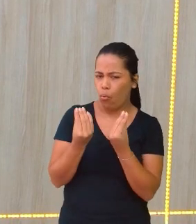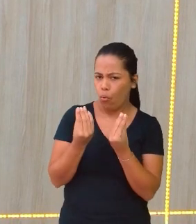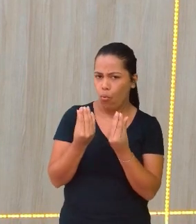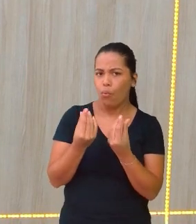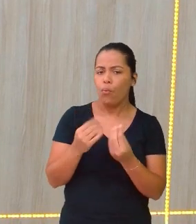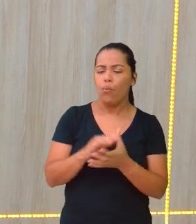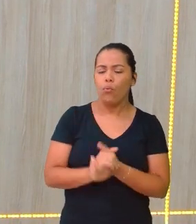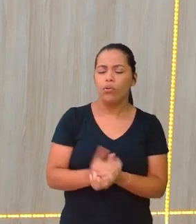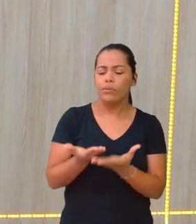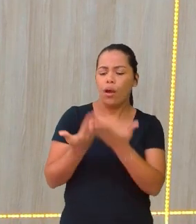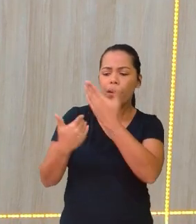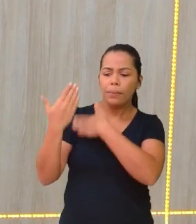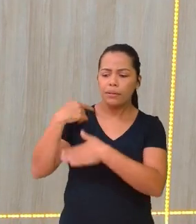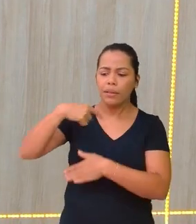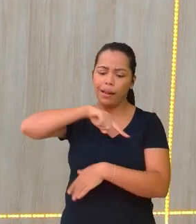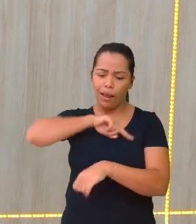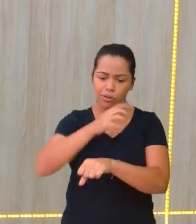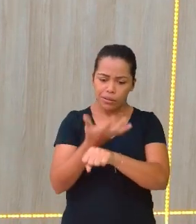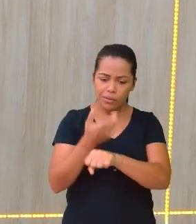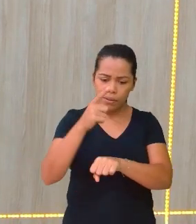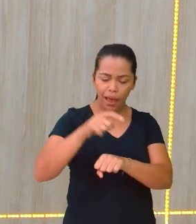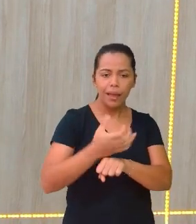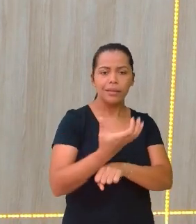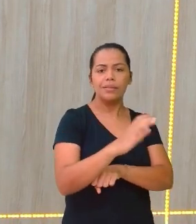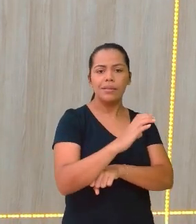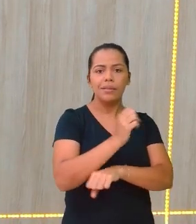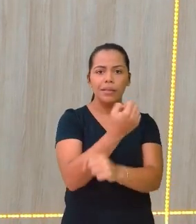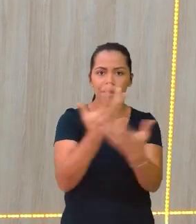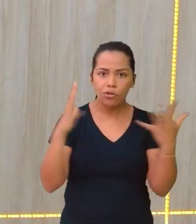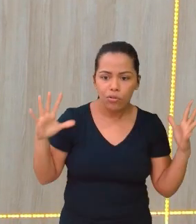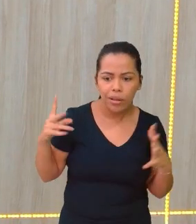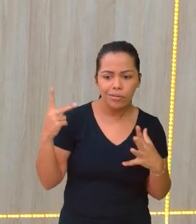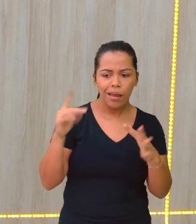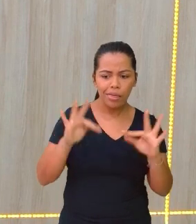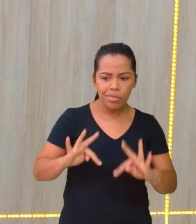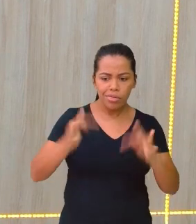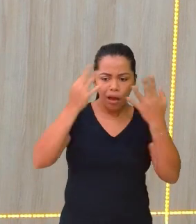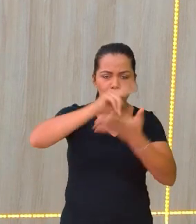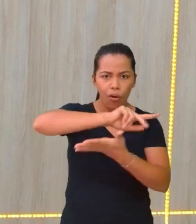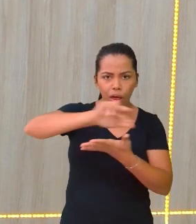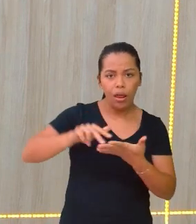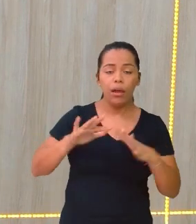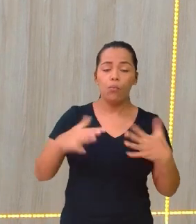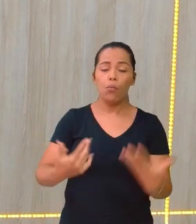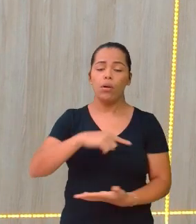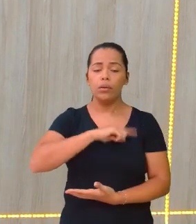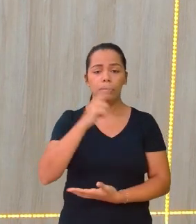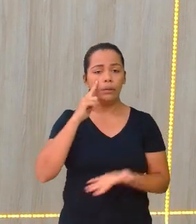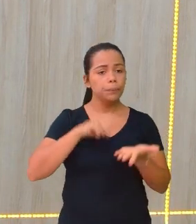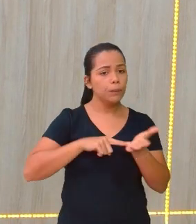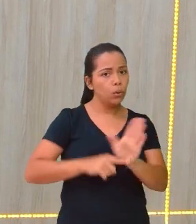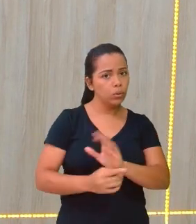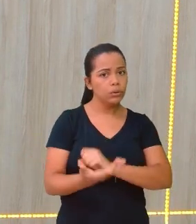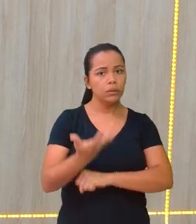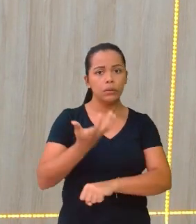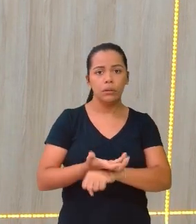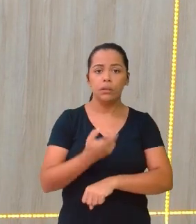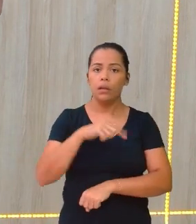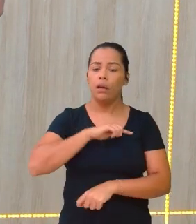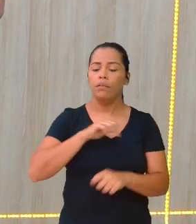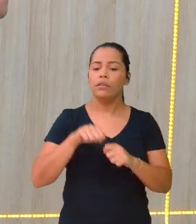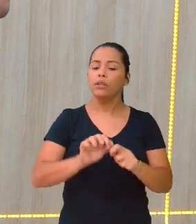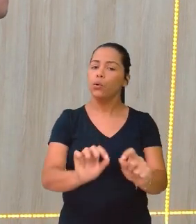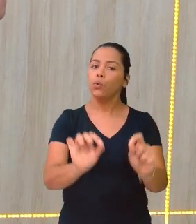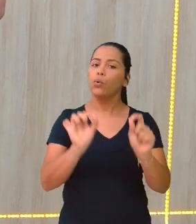disciplina é ciências da natureza e suas tecnologias. E quando apresentamos essa disciplina, nós estamos